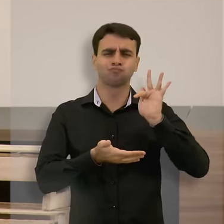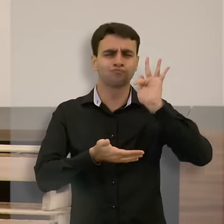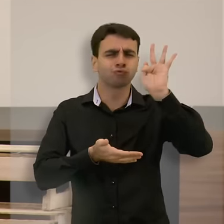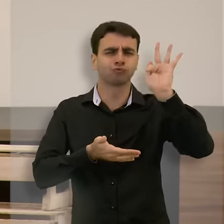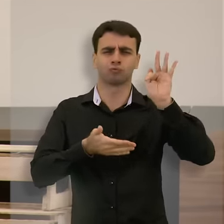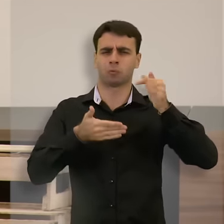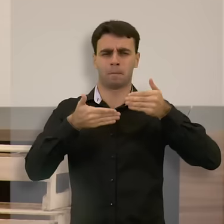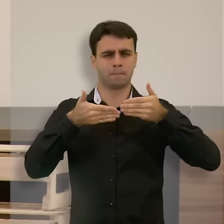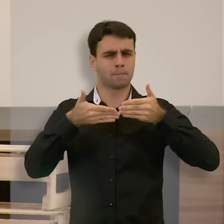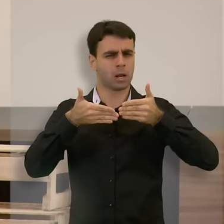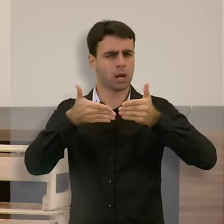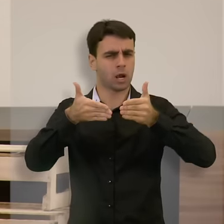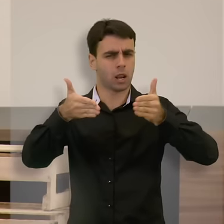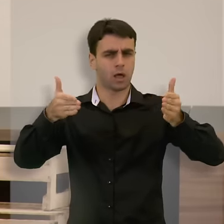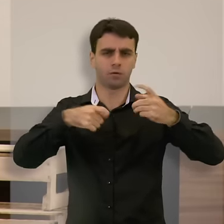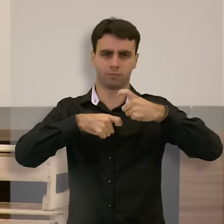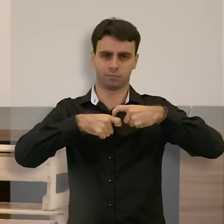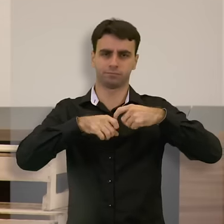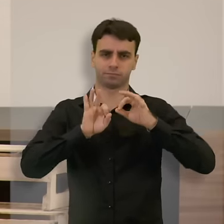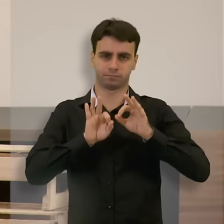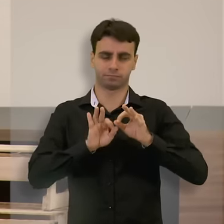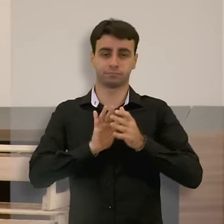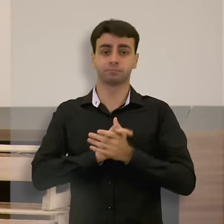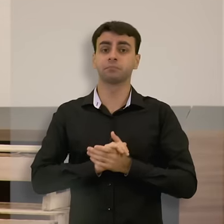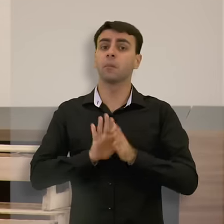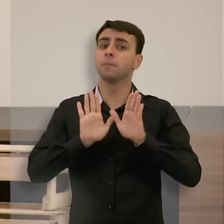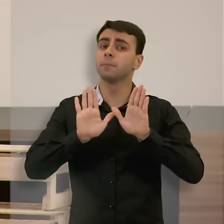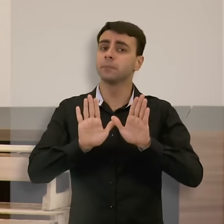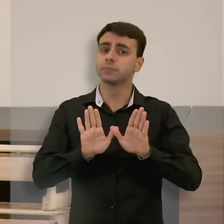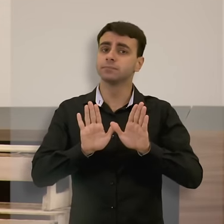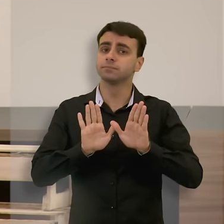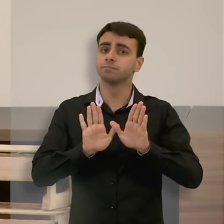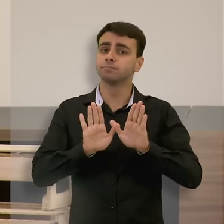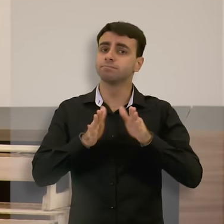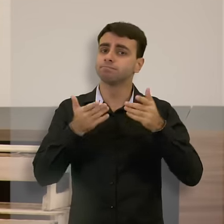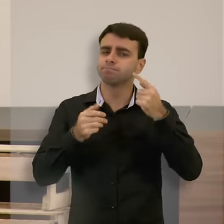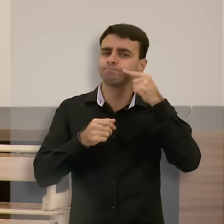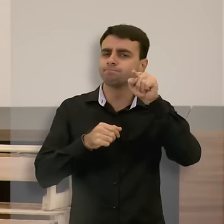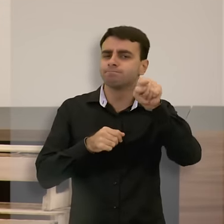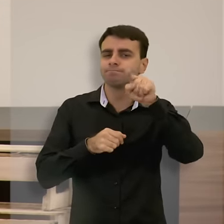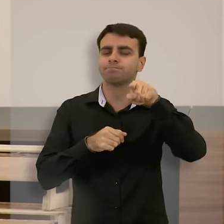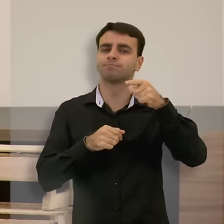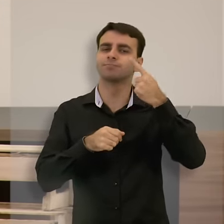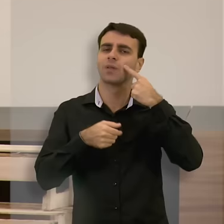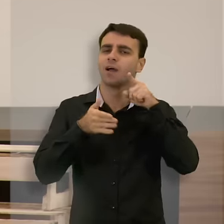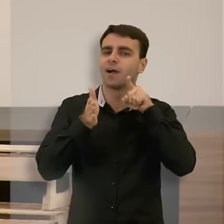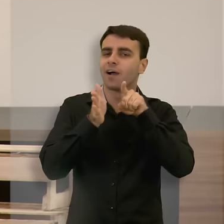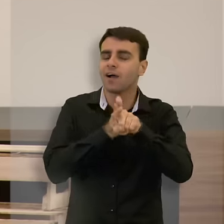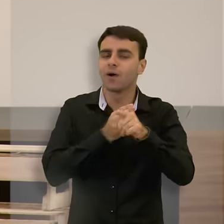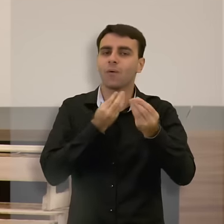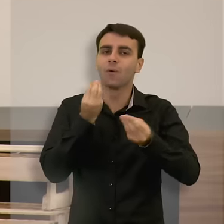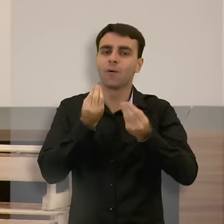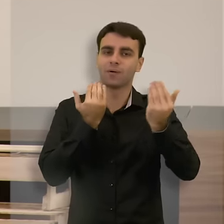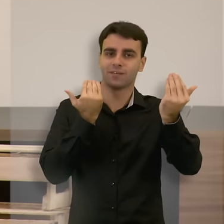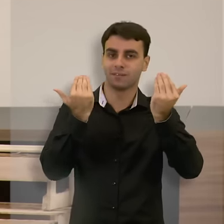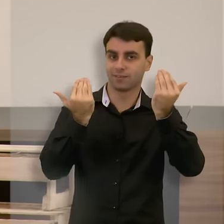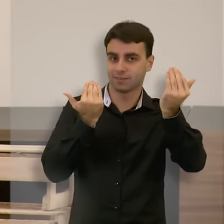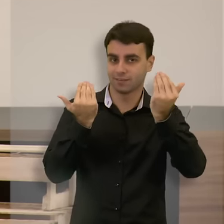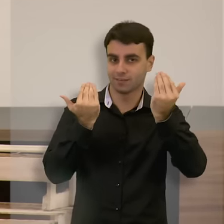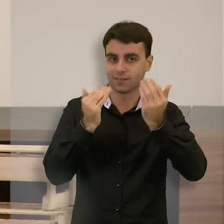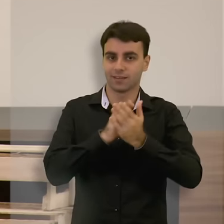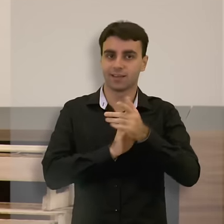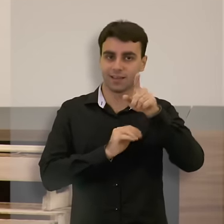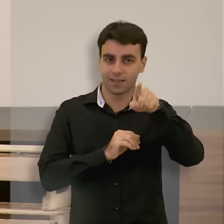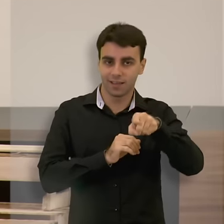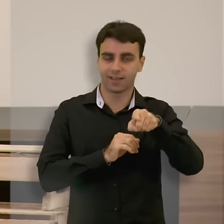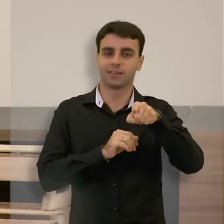fantástico para a medicina no futuro. Agora, eu quero convidar vocês aqui a olhar isso de uma outra forma, que